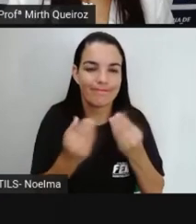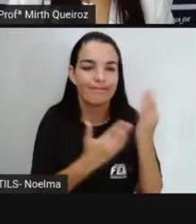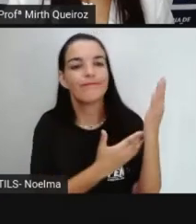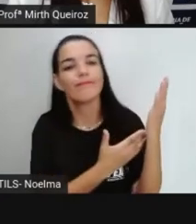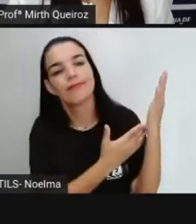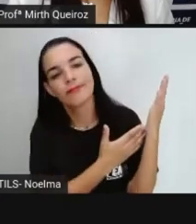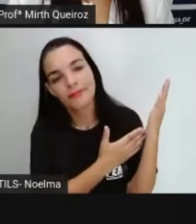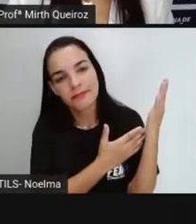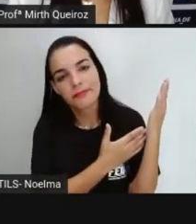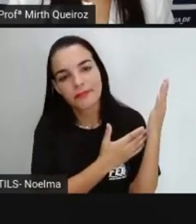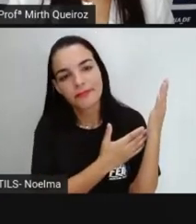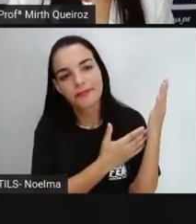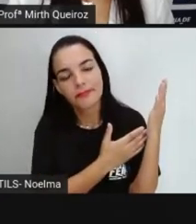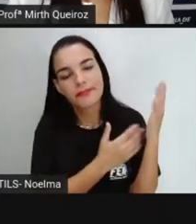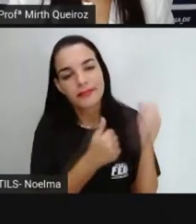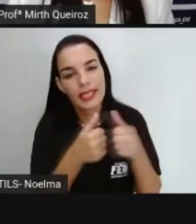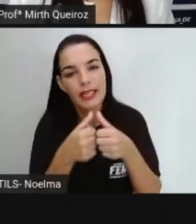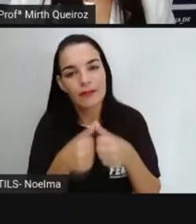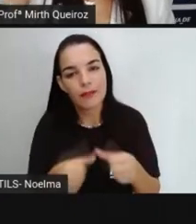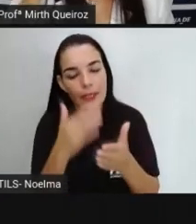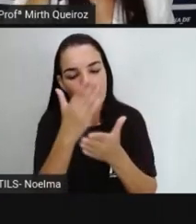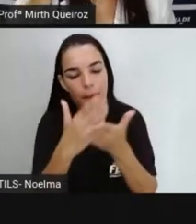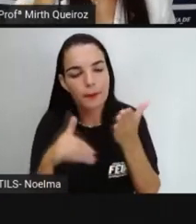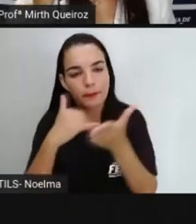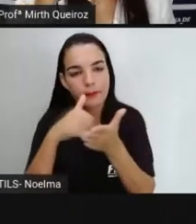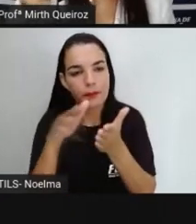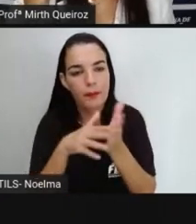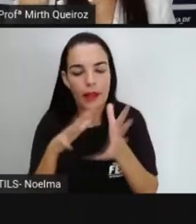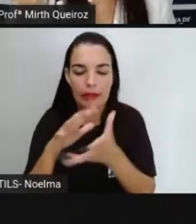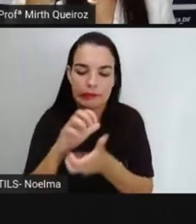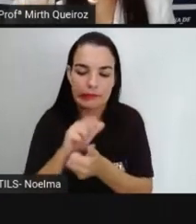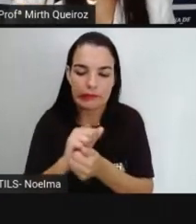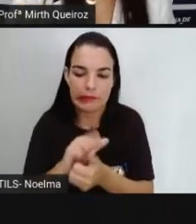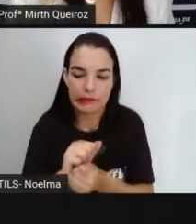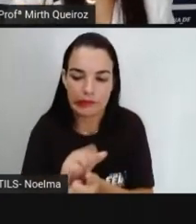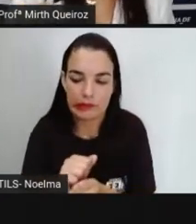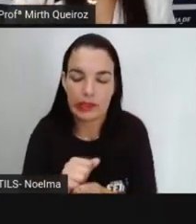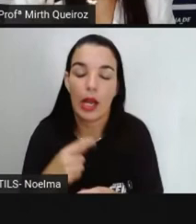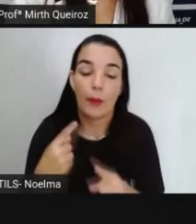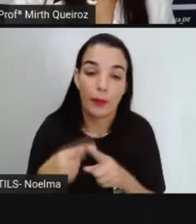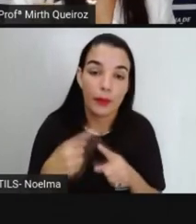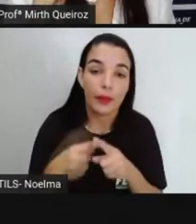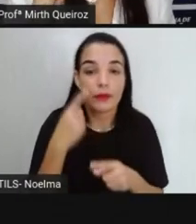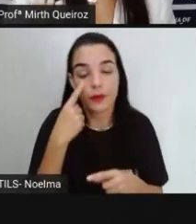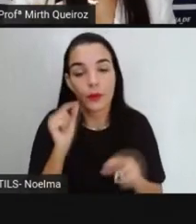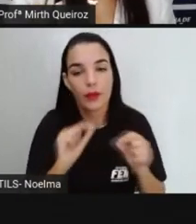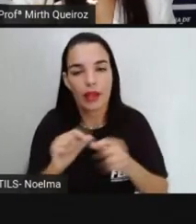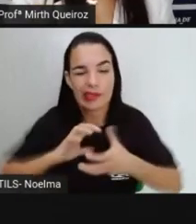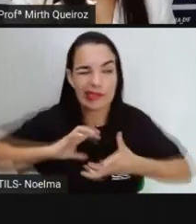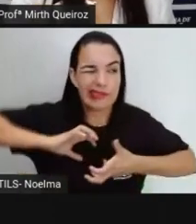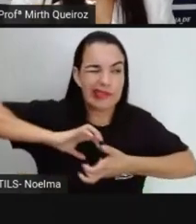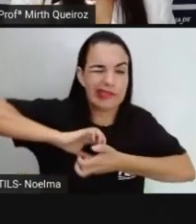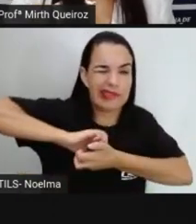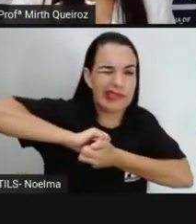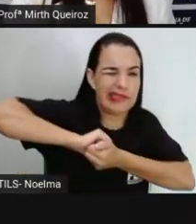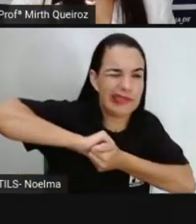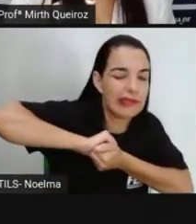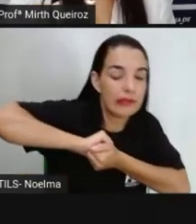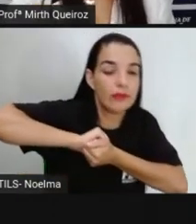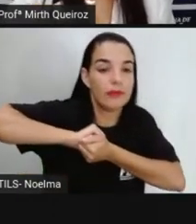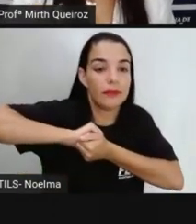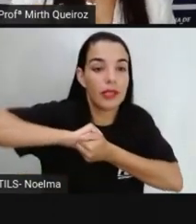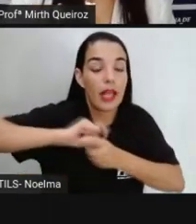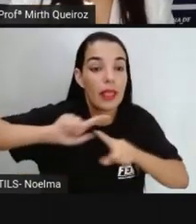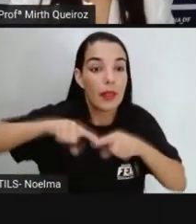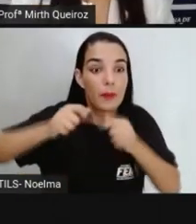marcadinha Né? Devido A pressão Que o papel sofreu Enquanto a gente estava ali Amassando essa folha